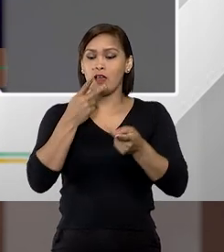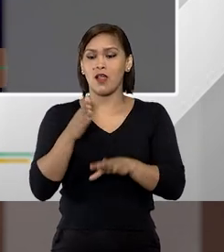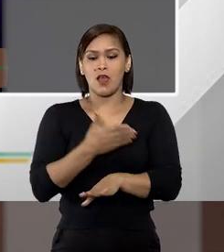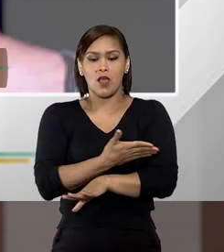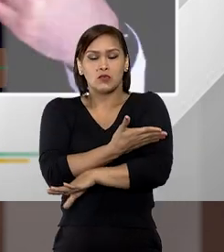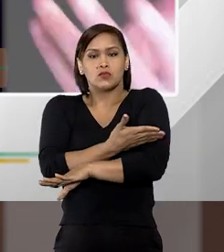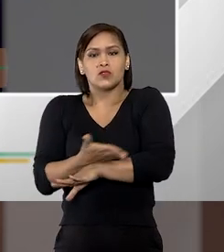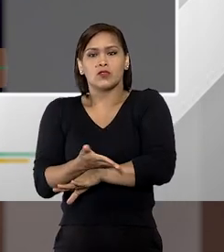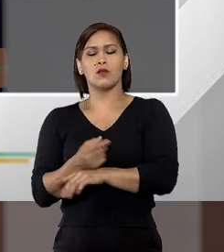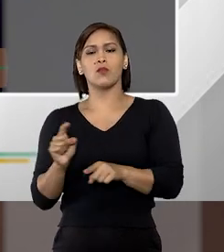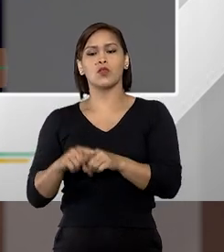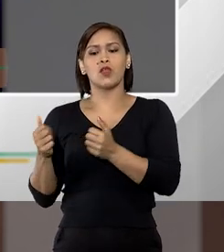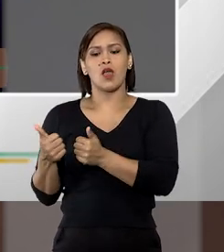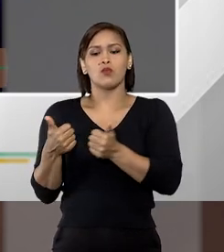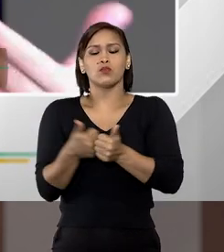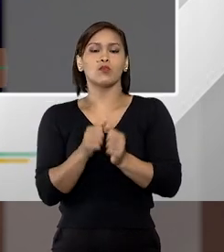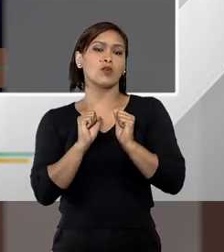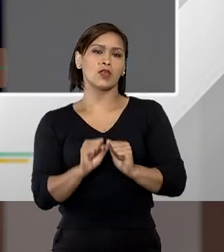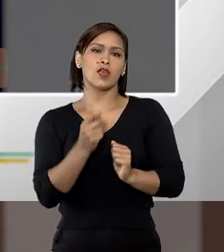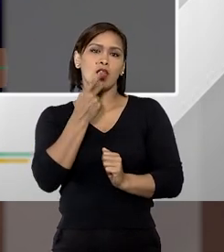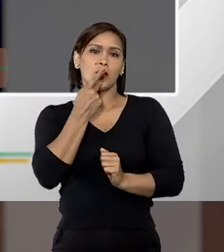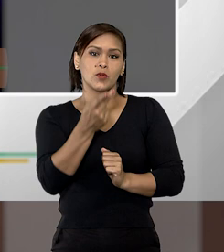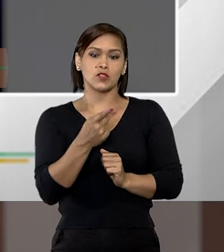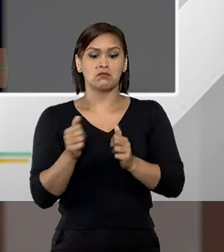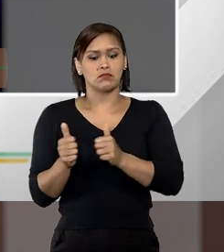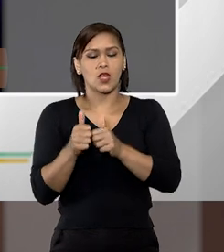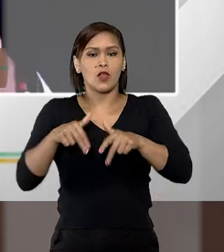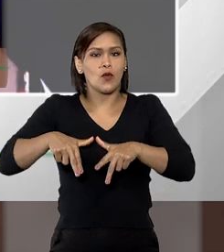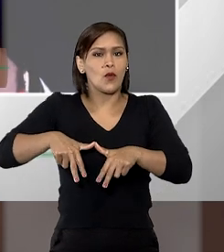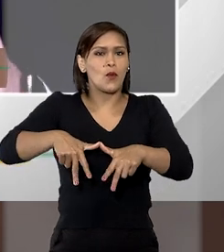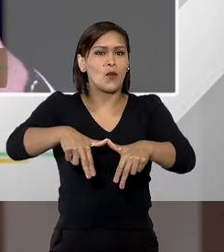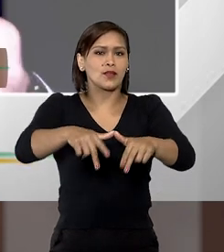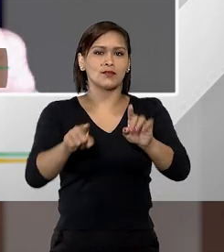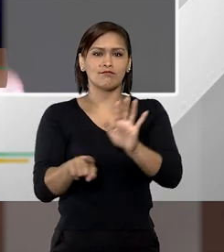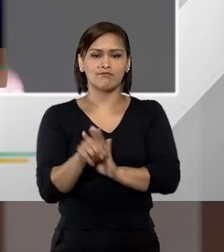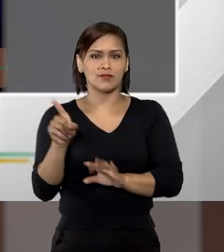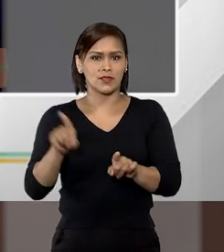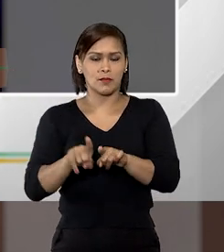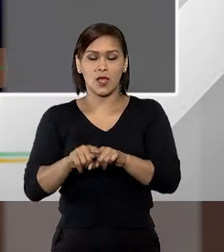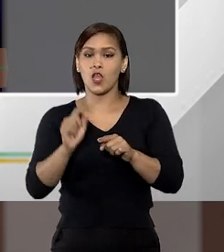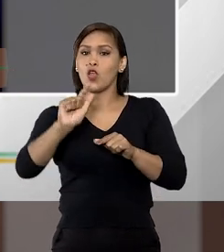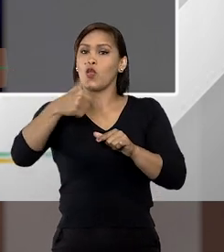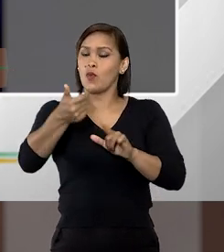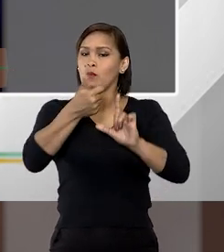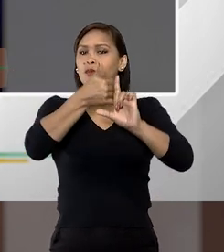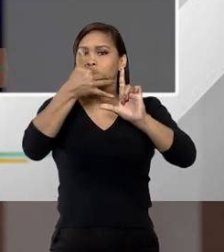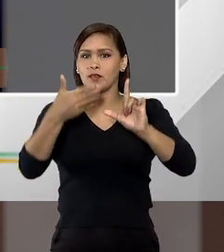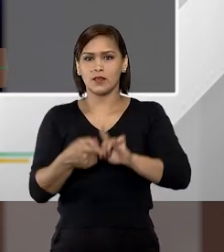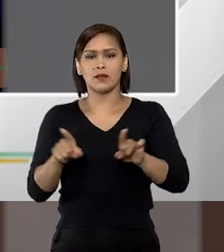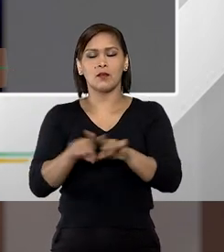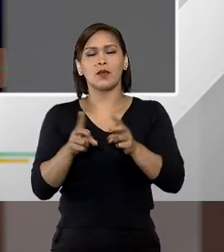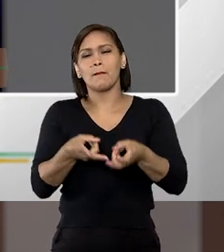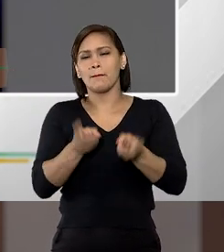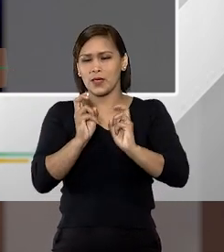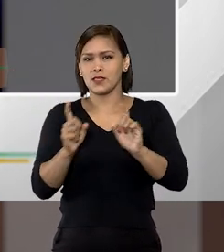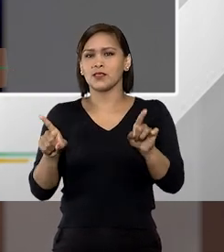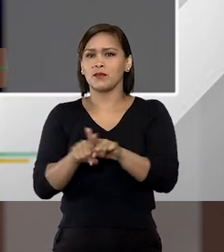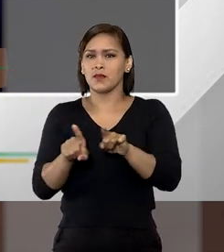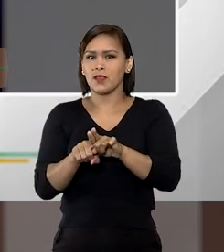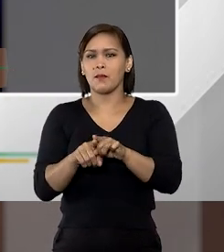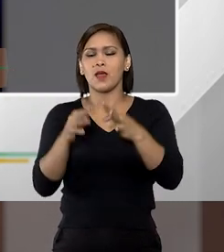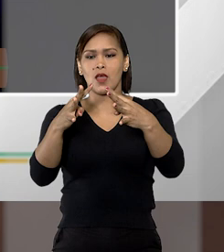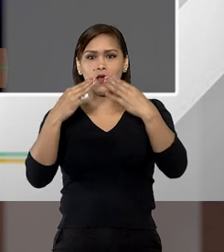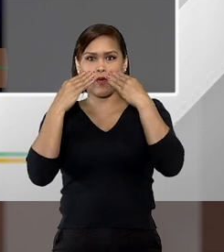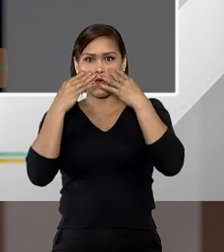comportar, com quem ela deve falar e com quem ela deve andar, outra característica que a gente consegue identificar nas